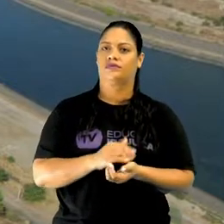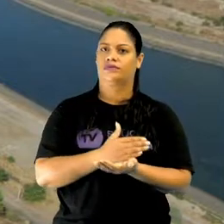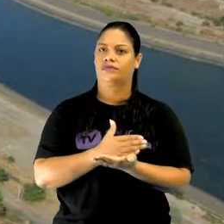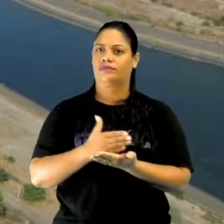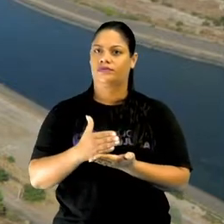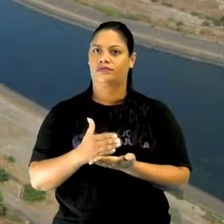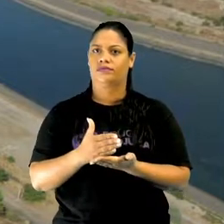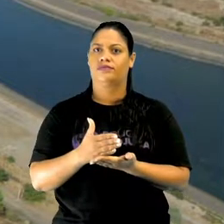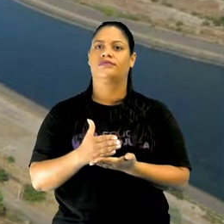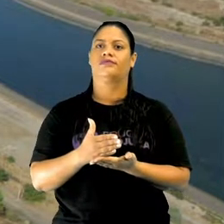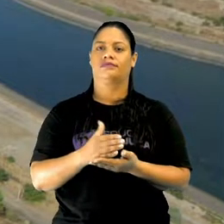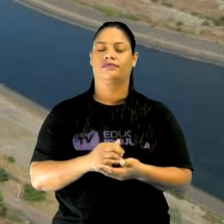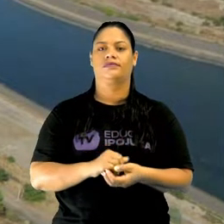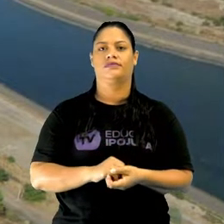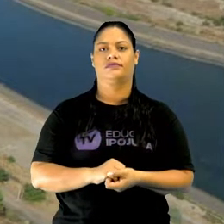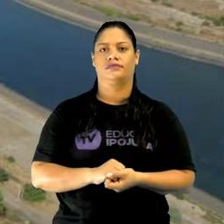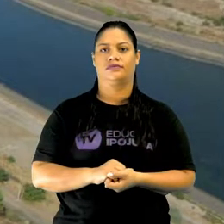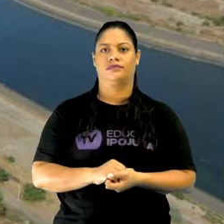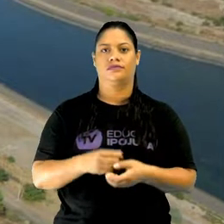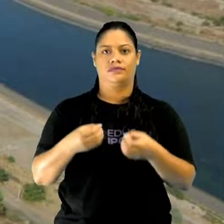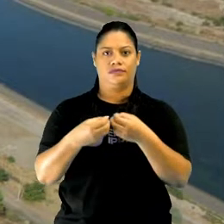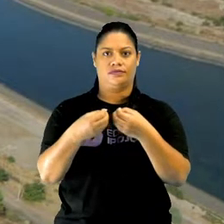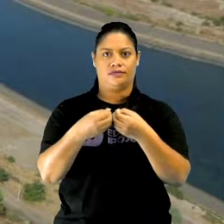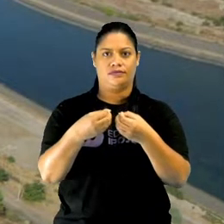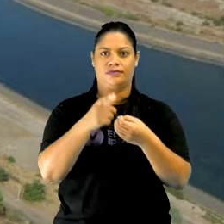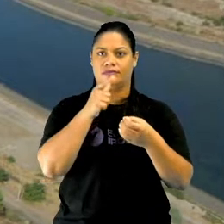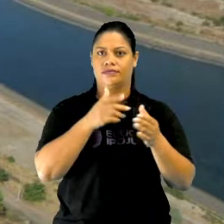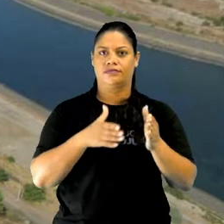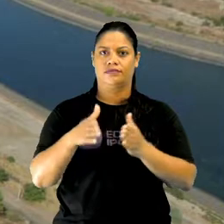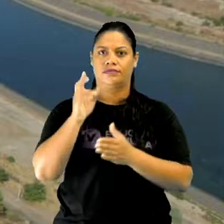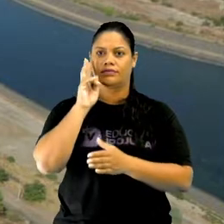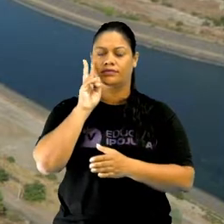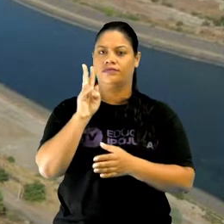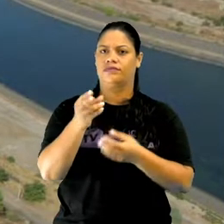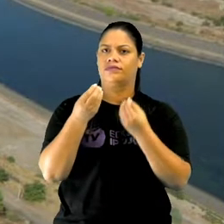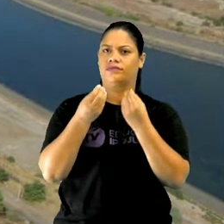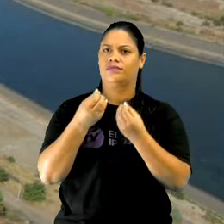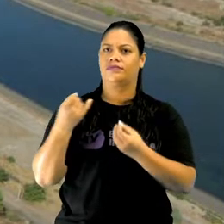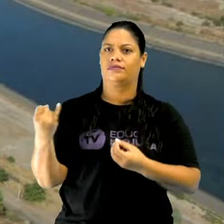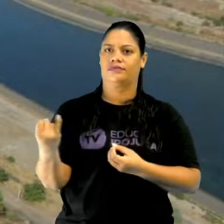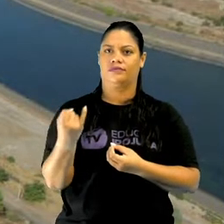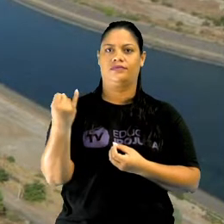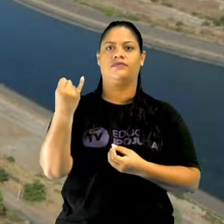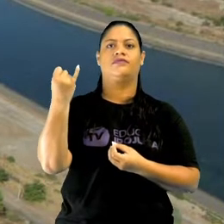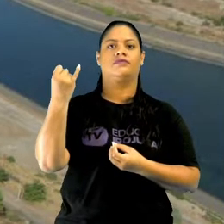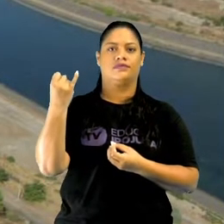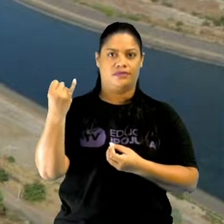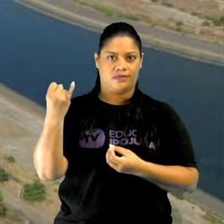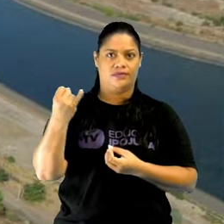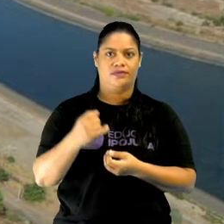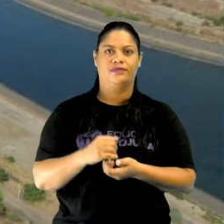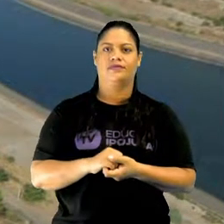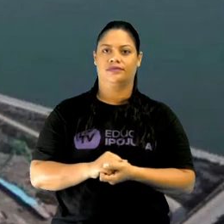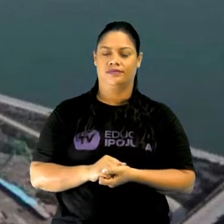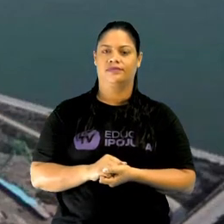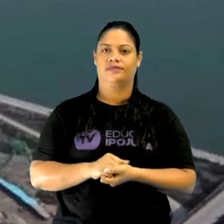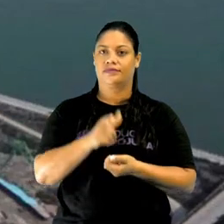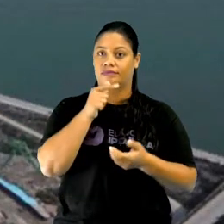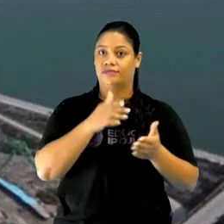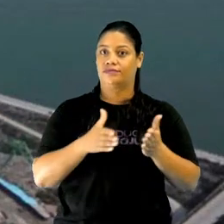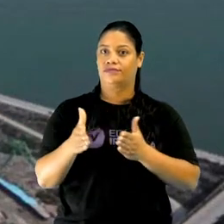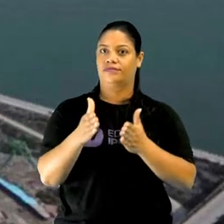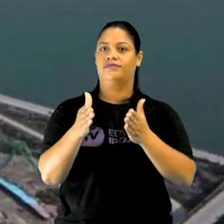civilizações surgiram às margens desse rio, para você ver como é importante a hidrografia do continente asiático.